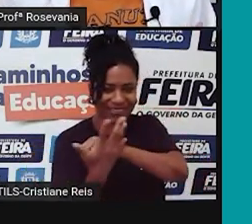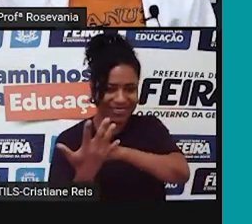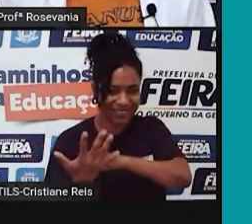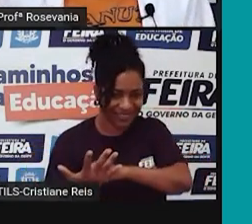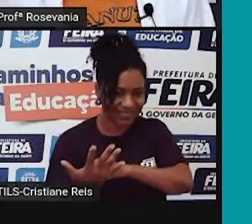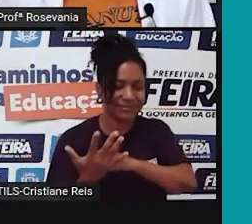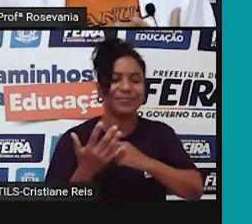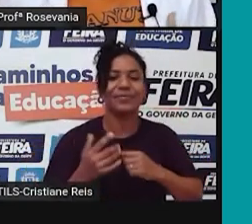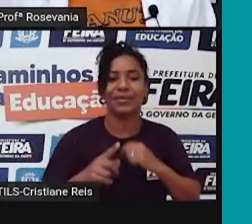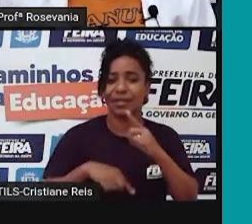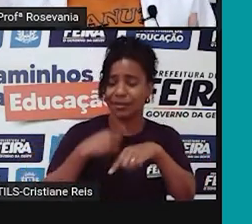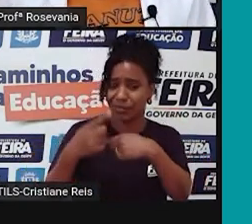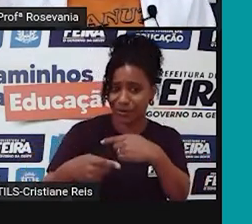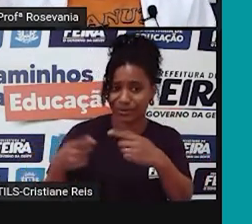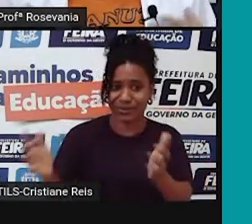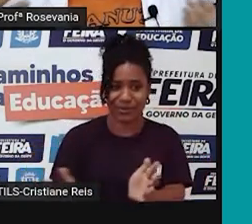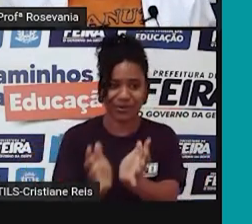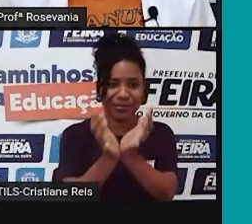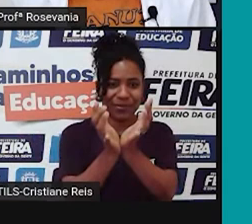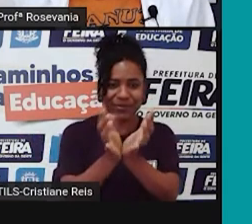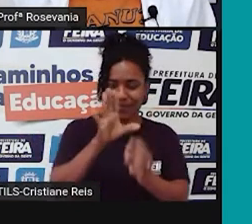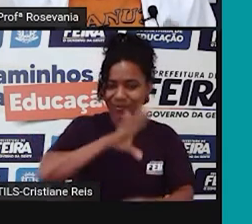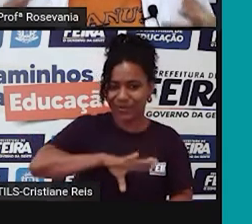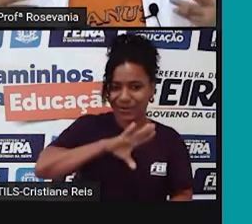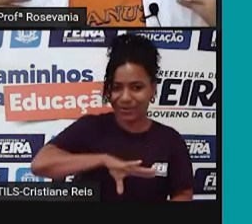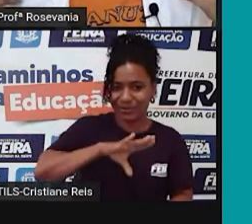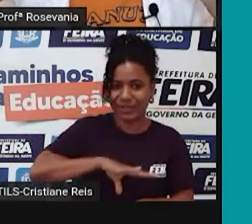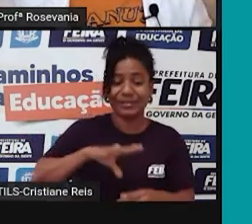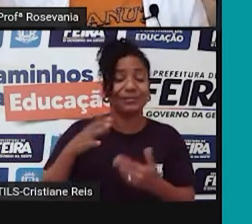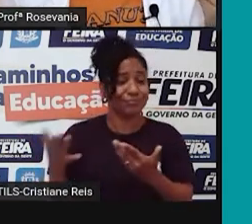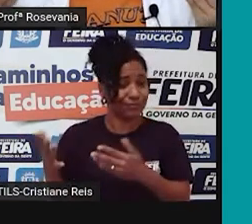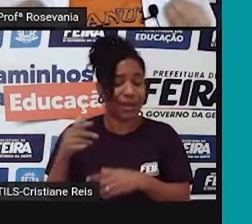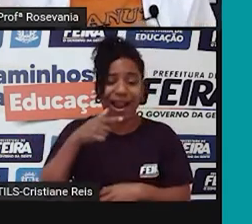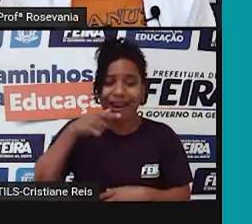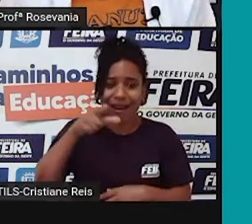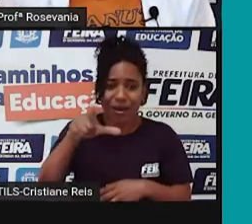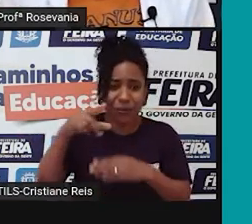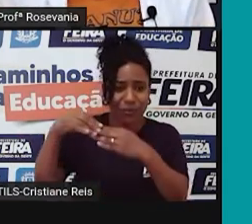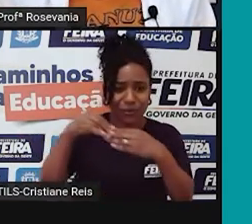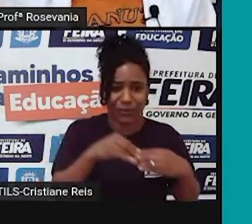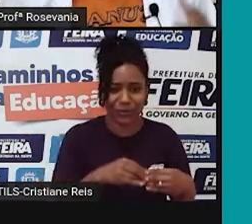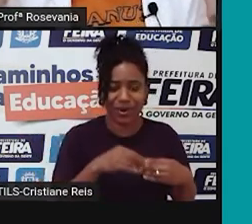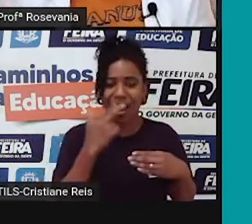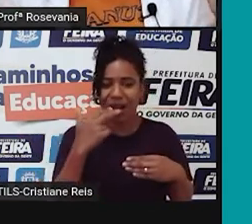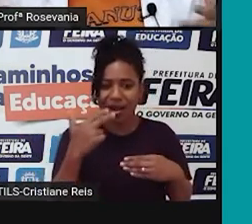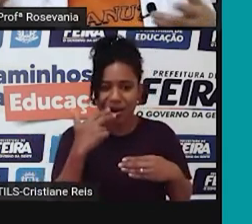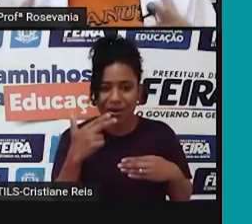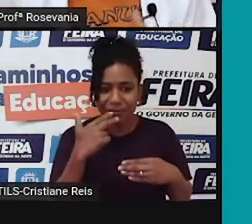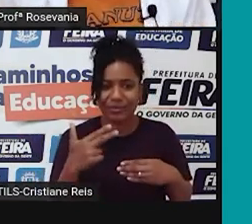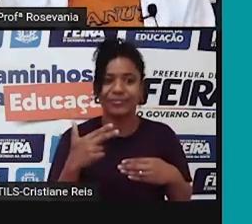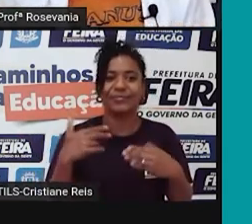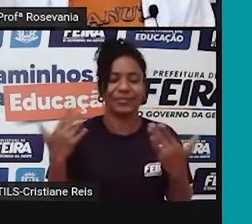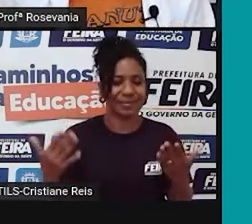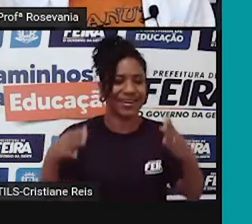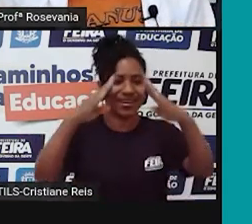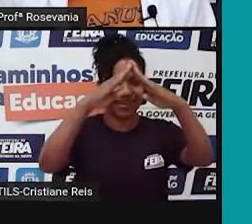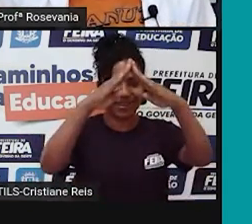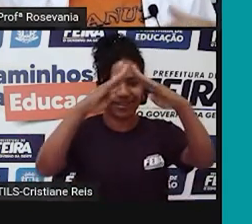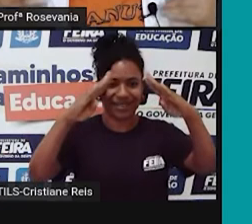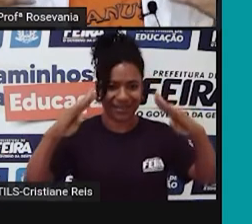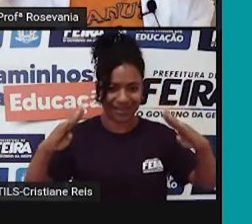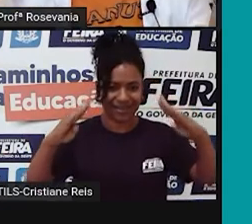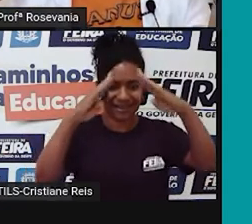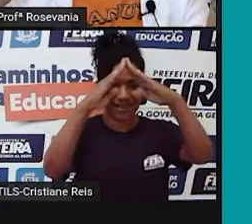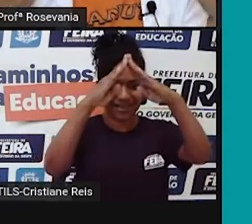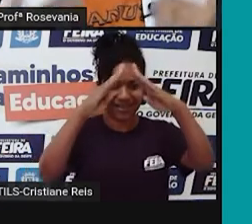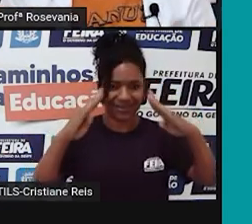portugueses e trouxeram para a gente uma nova língua, trouxeram para a gente uma nova forma de viver, inclusive esse modelo de casa que a gente tem hoje,